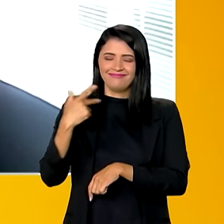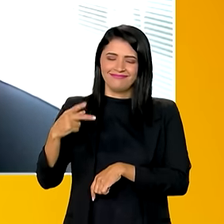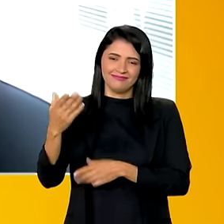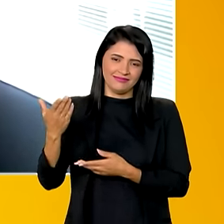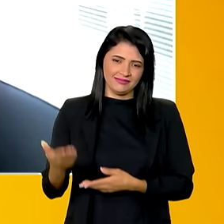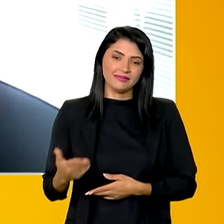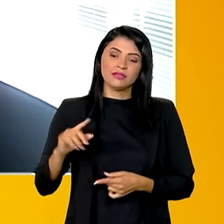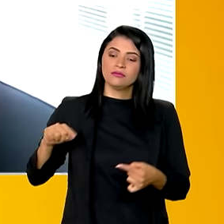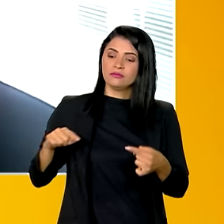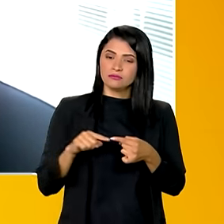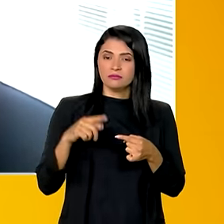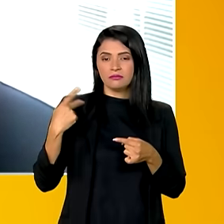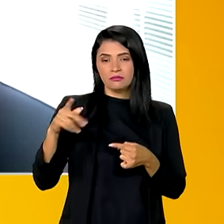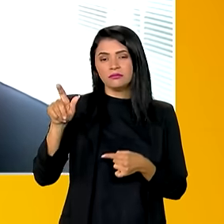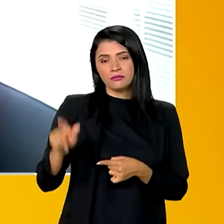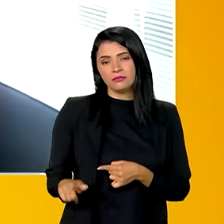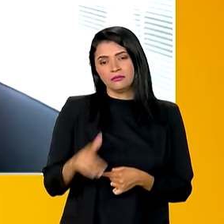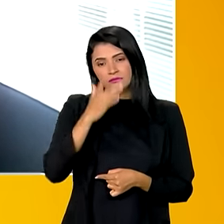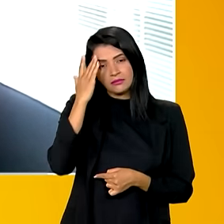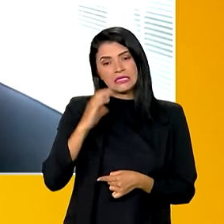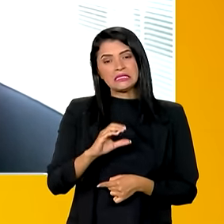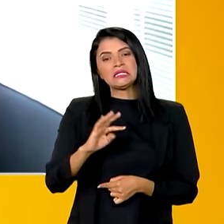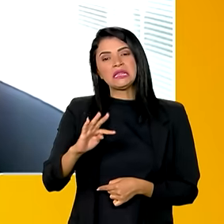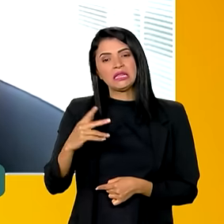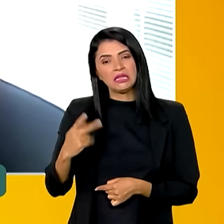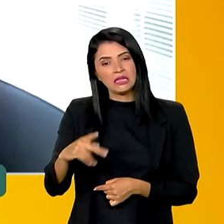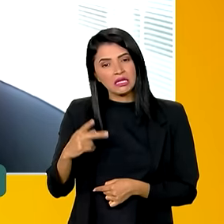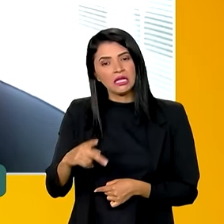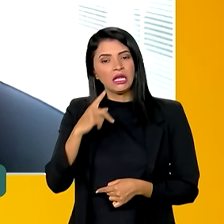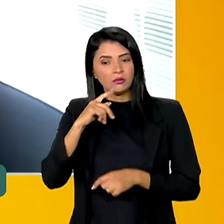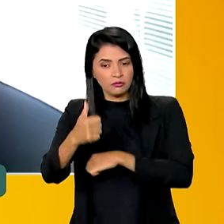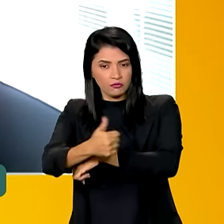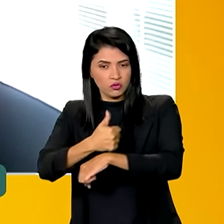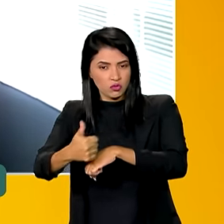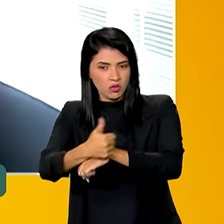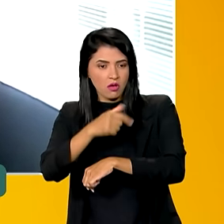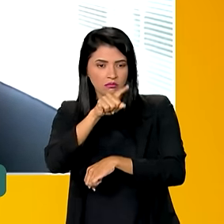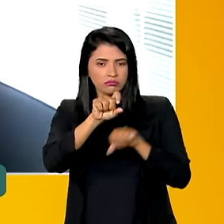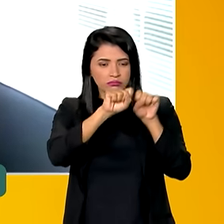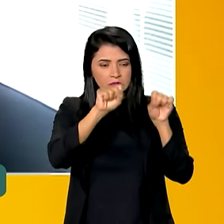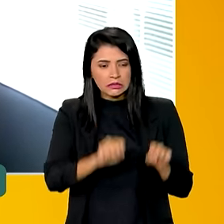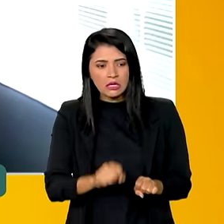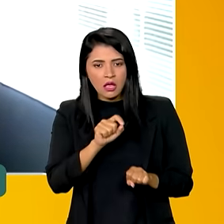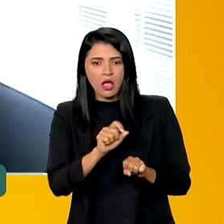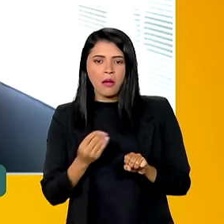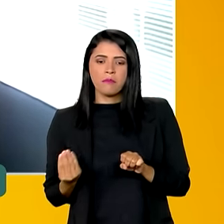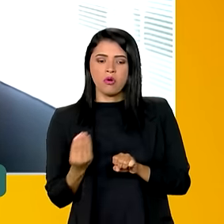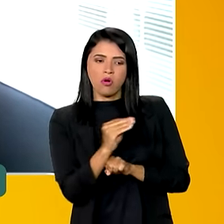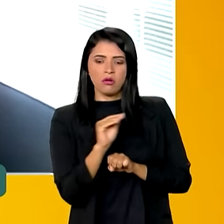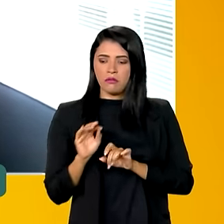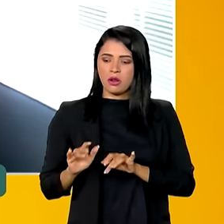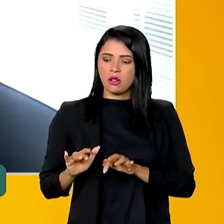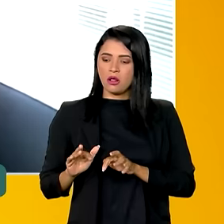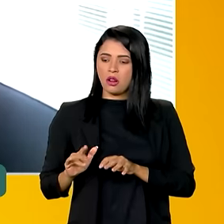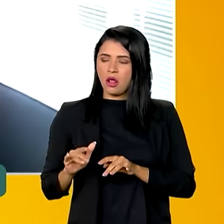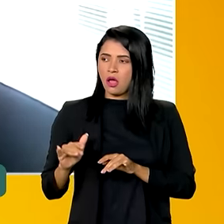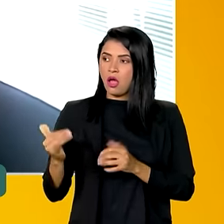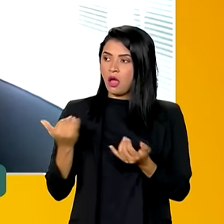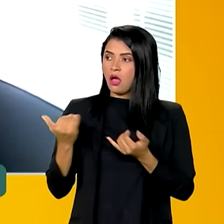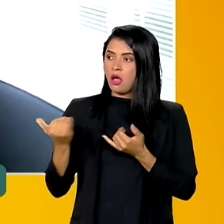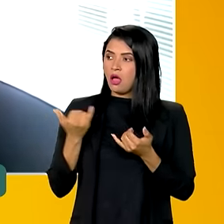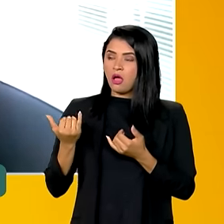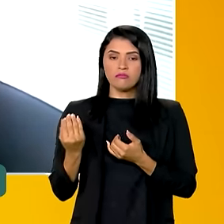para os conselheiros e as conselheiras tutelares. É um sistema em que ele vai poder registrar tudo o que chega